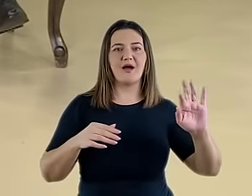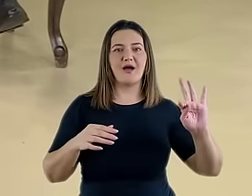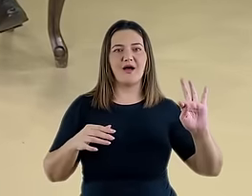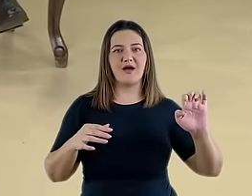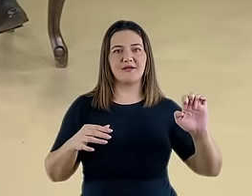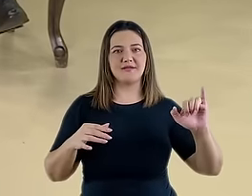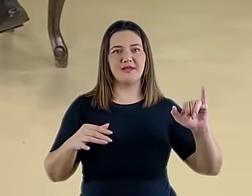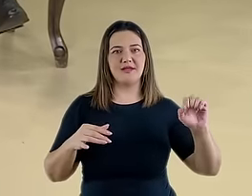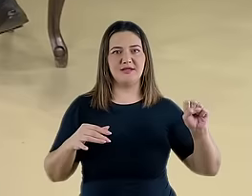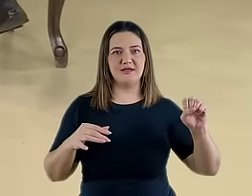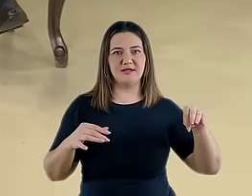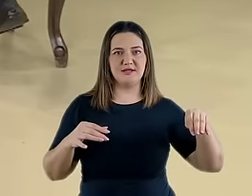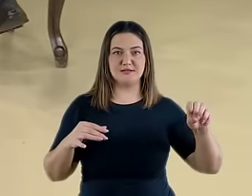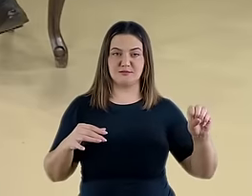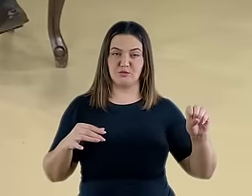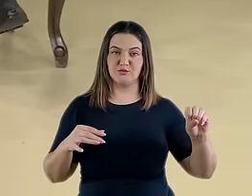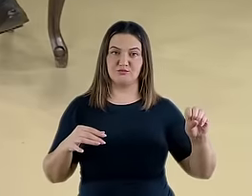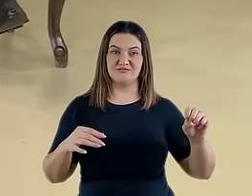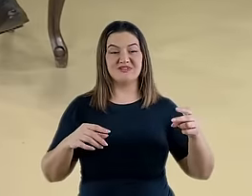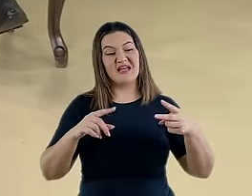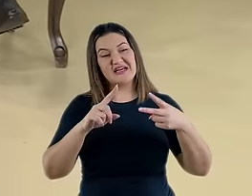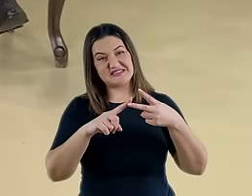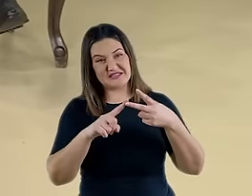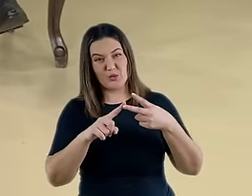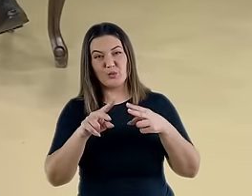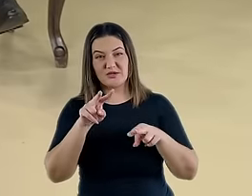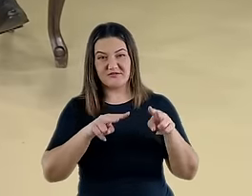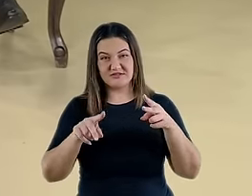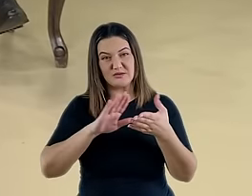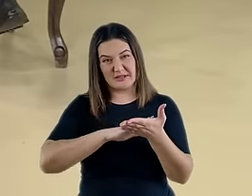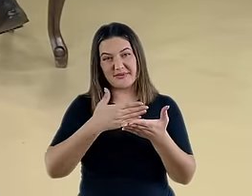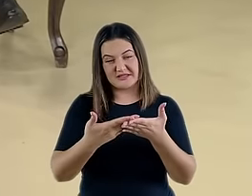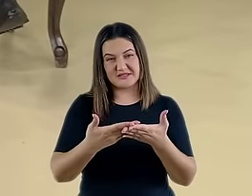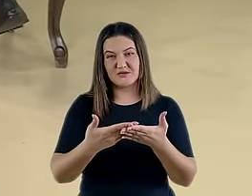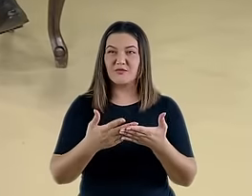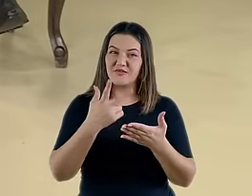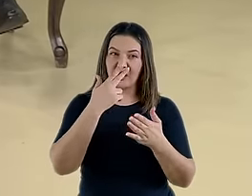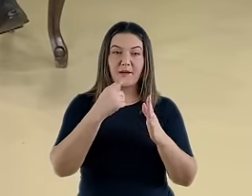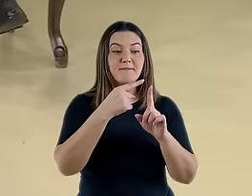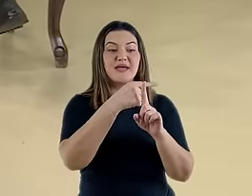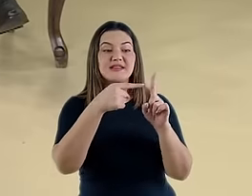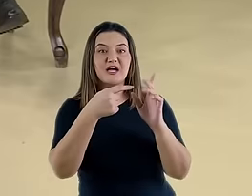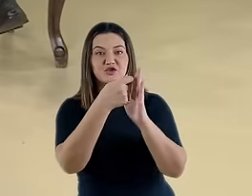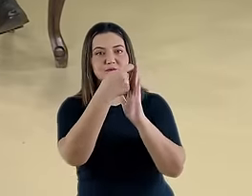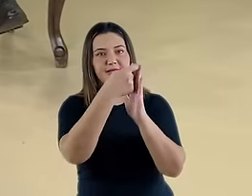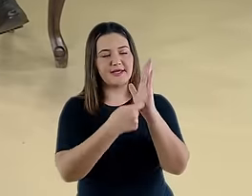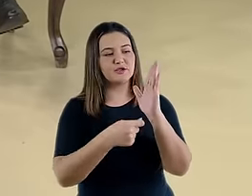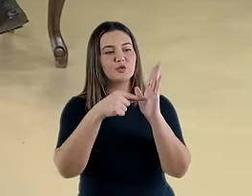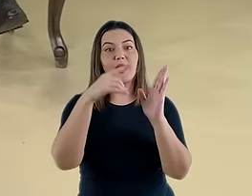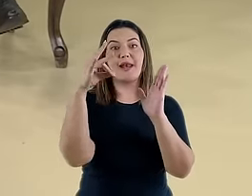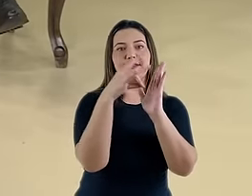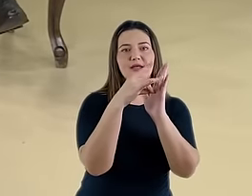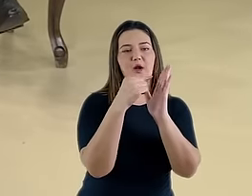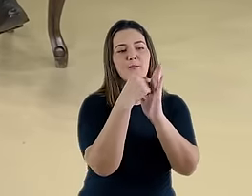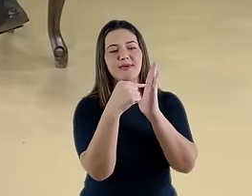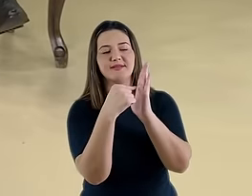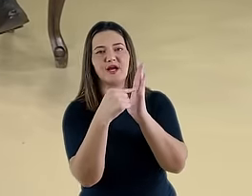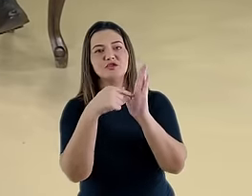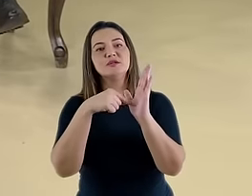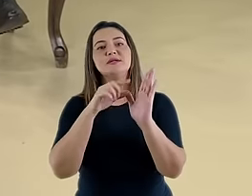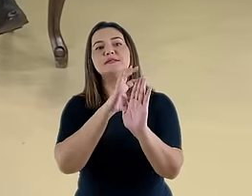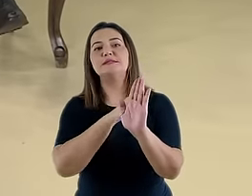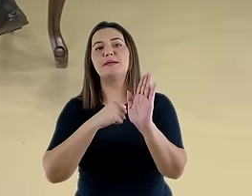Esta segunda visão toma a metade do capítulo como sendo simbólico e ela argumenta que o papado é